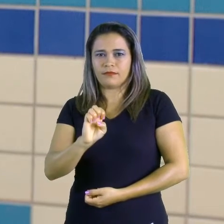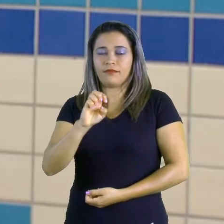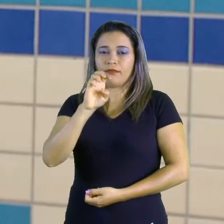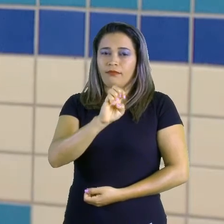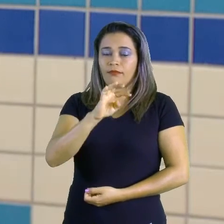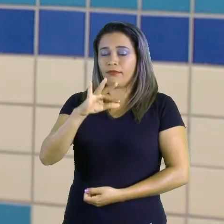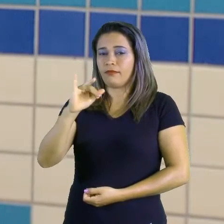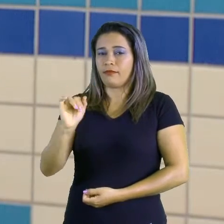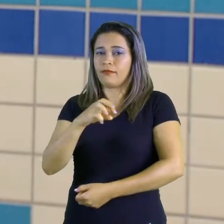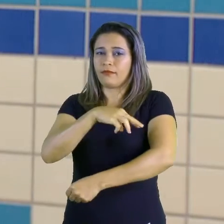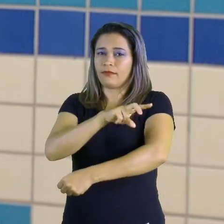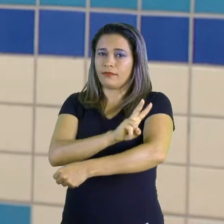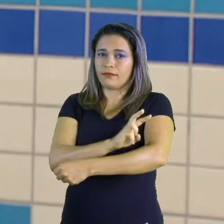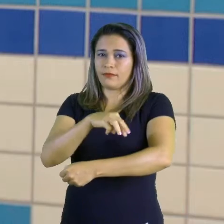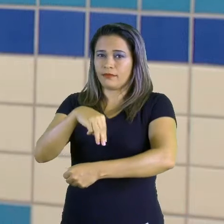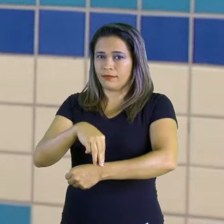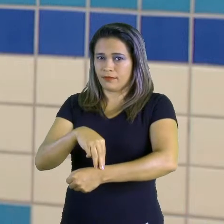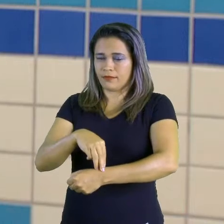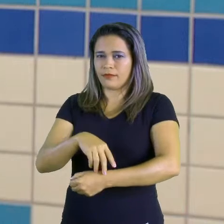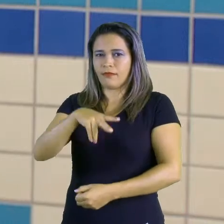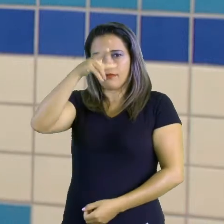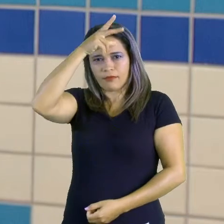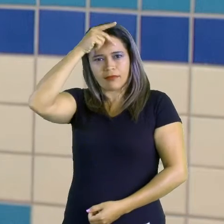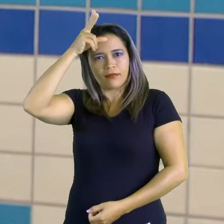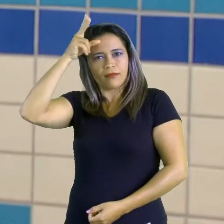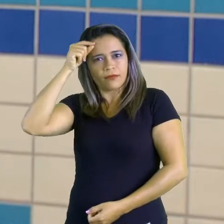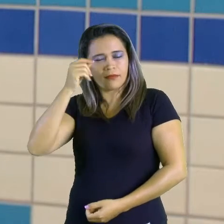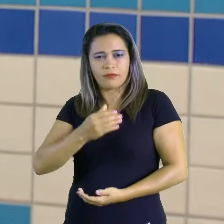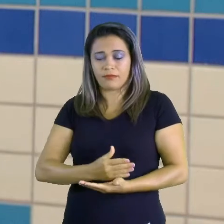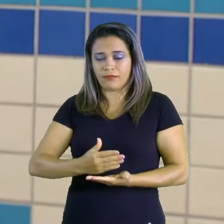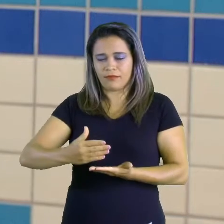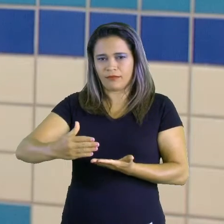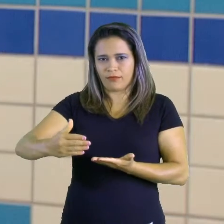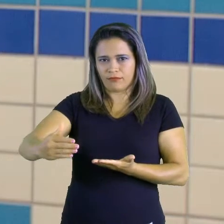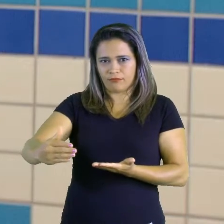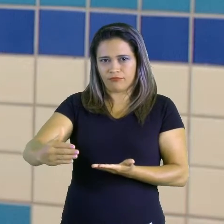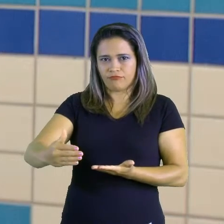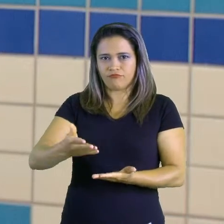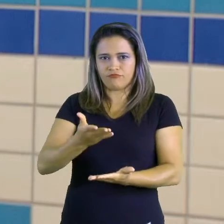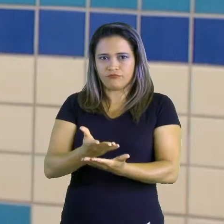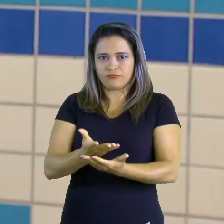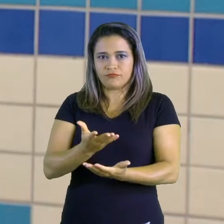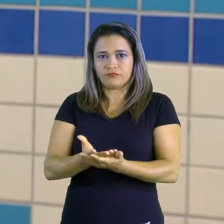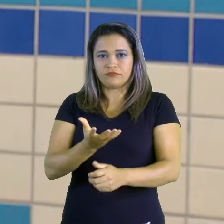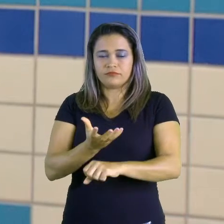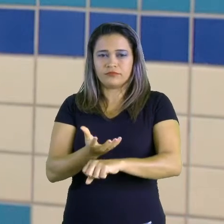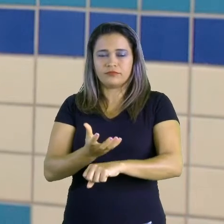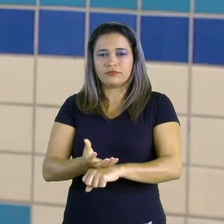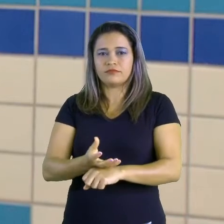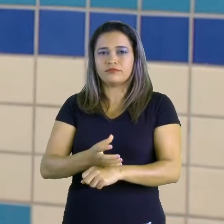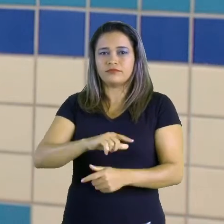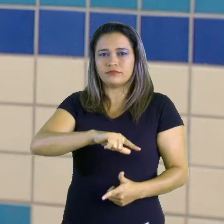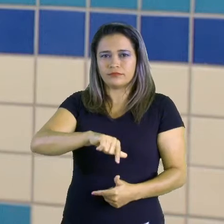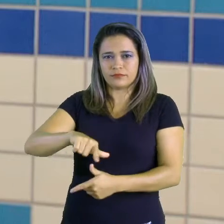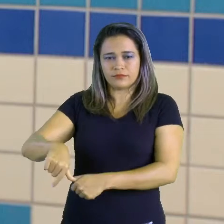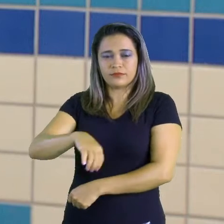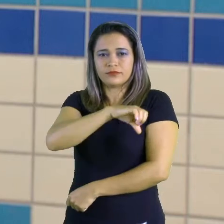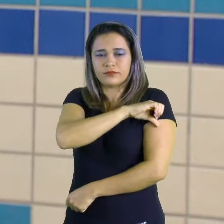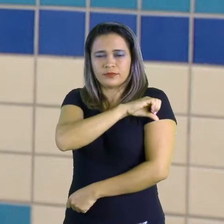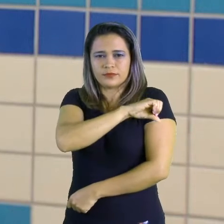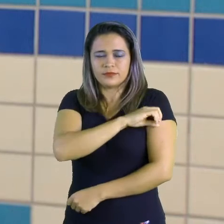Moraes, da Rede Municipal de Ensino. Irei continuar ministrando aulas referentes à geografia do nono ano.